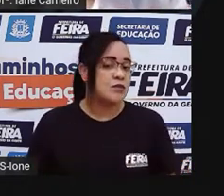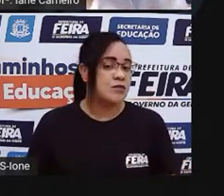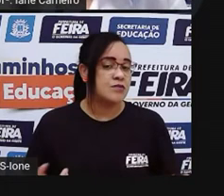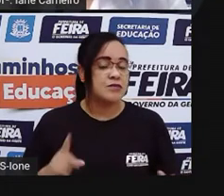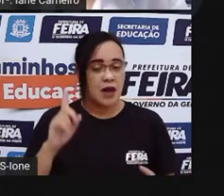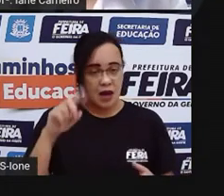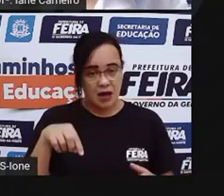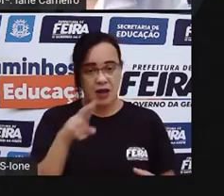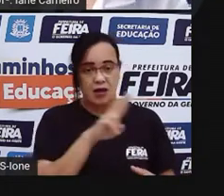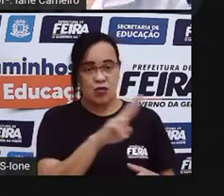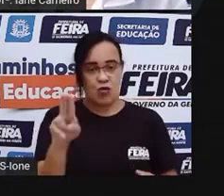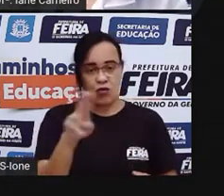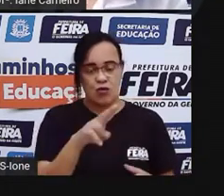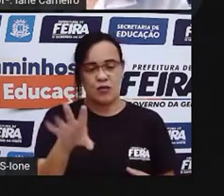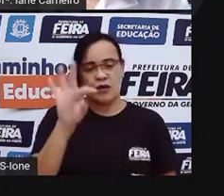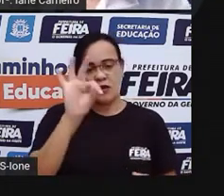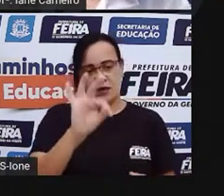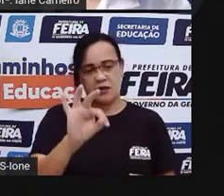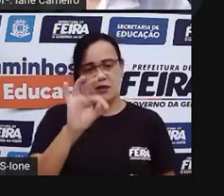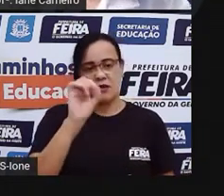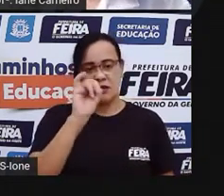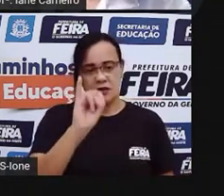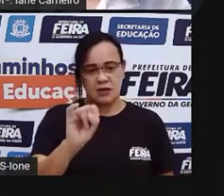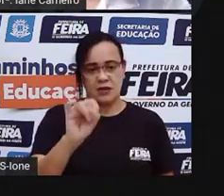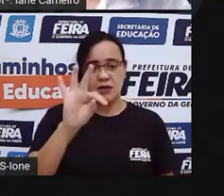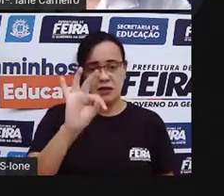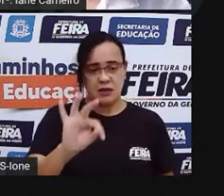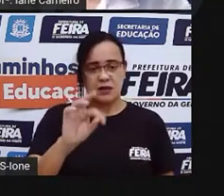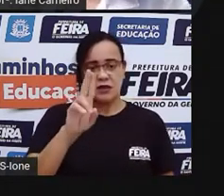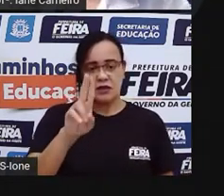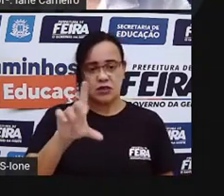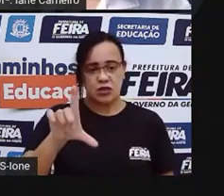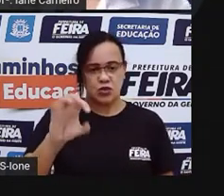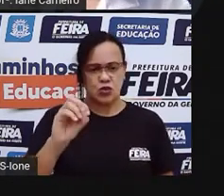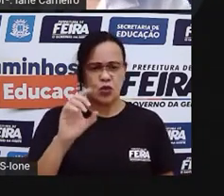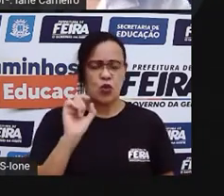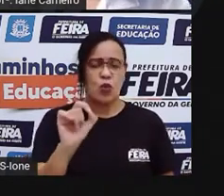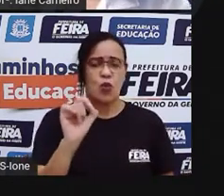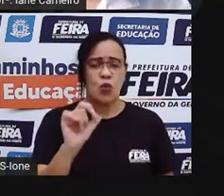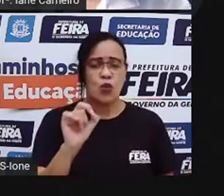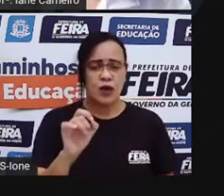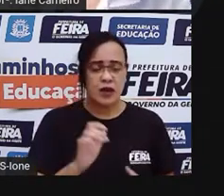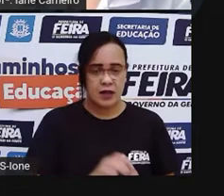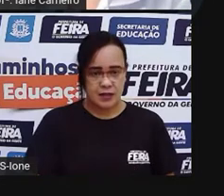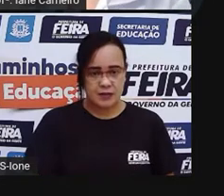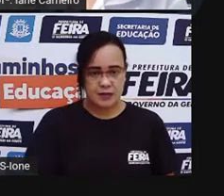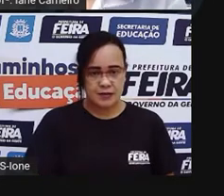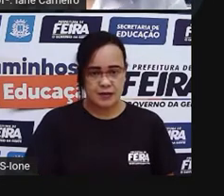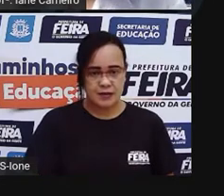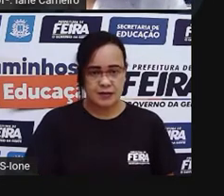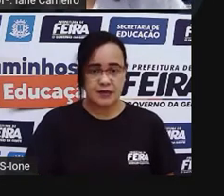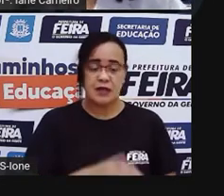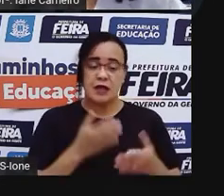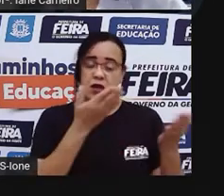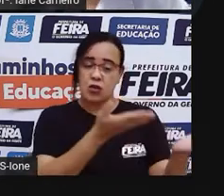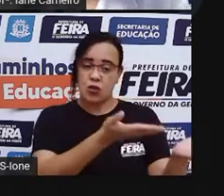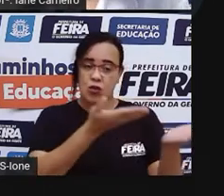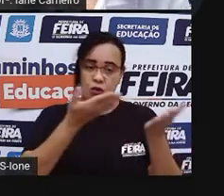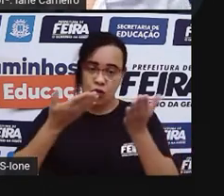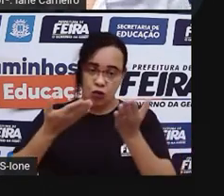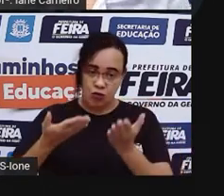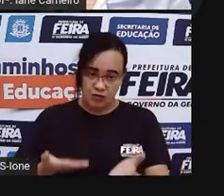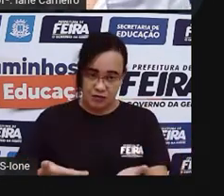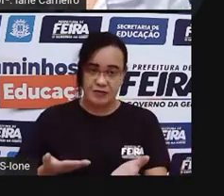título Certo? Então aqui, ó Qual é o título do poema? Vamos ver É Convite Certo?